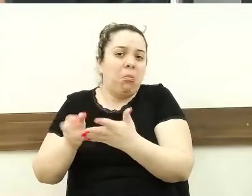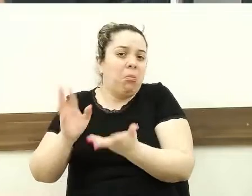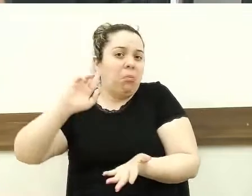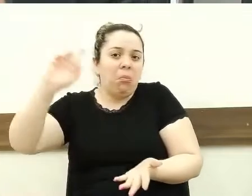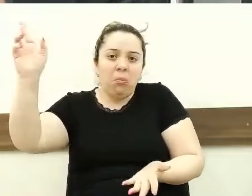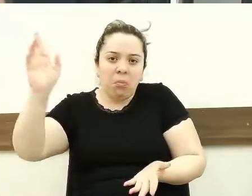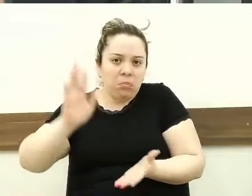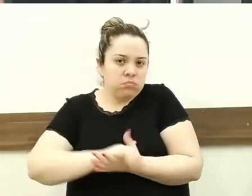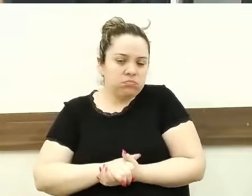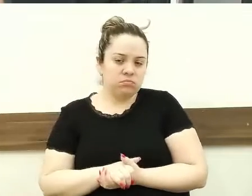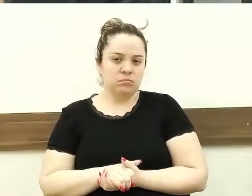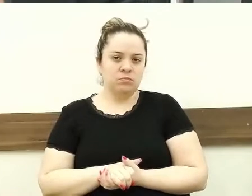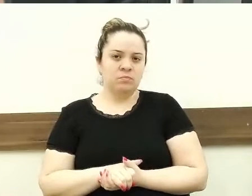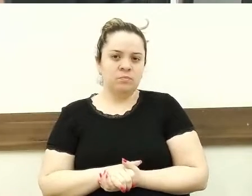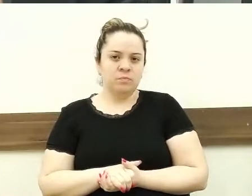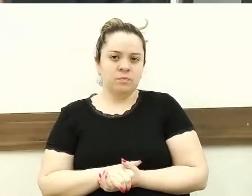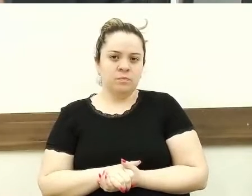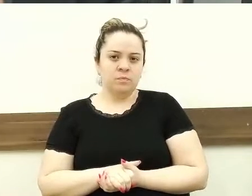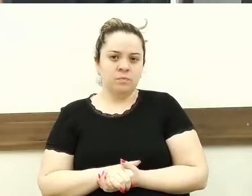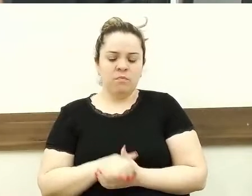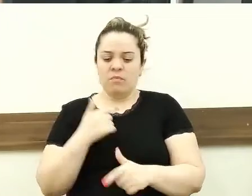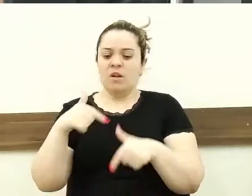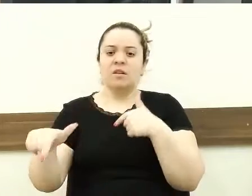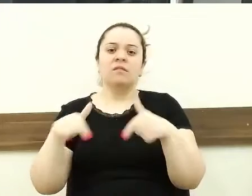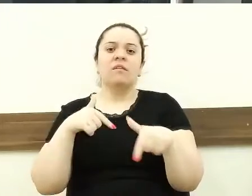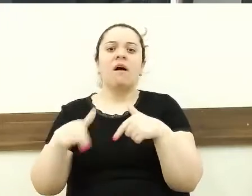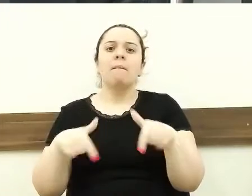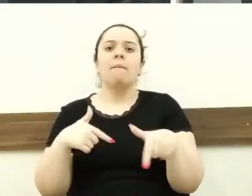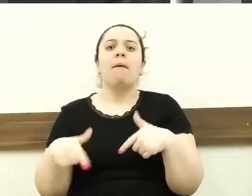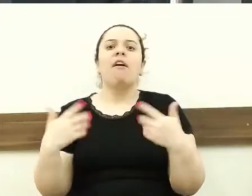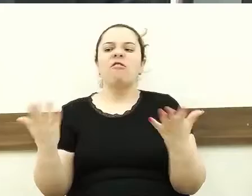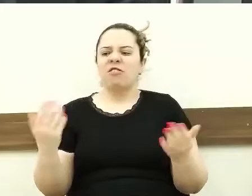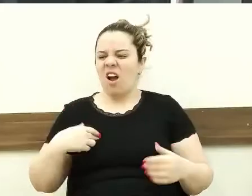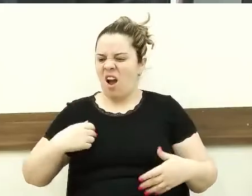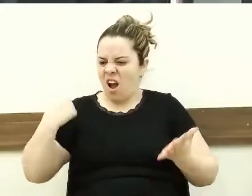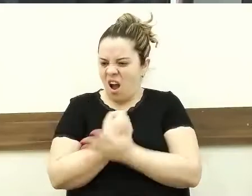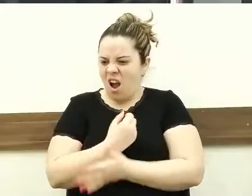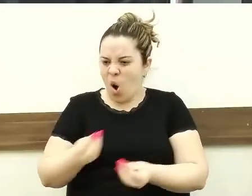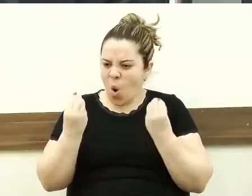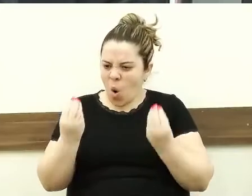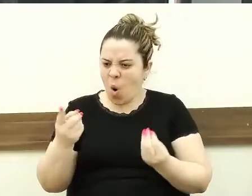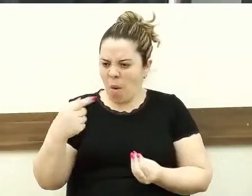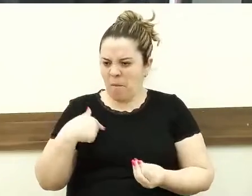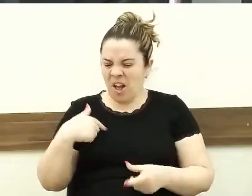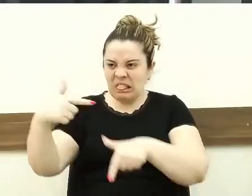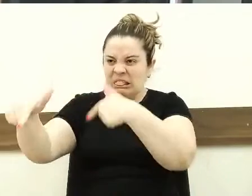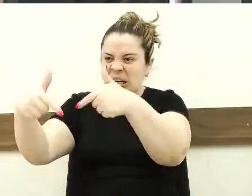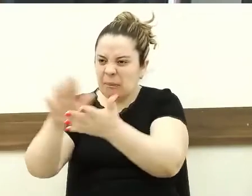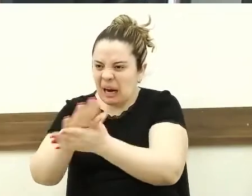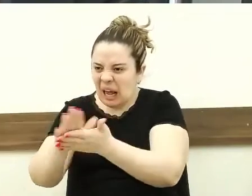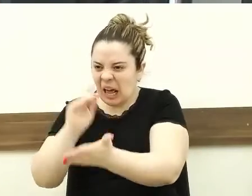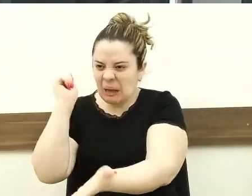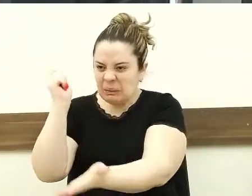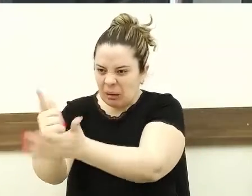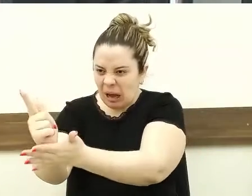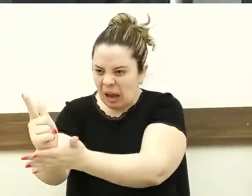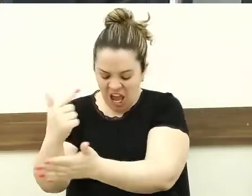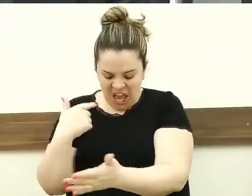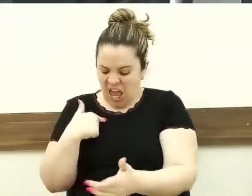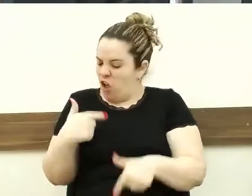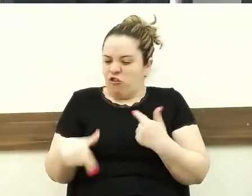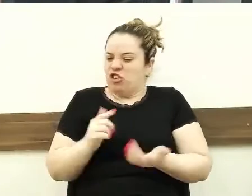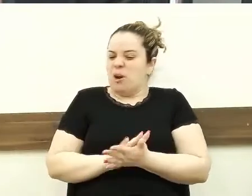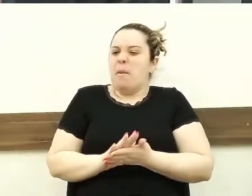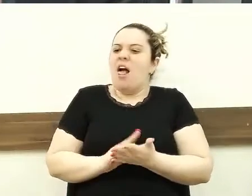costumam queimar, quem trabalha, por quê? Quem trabalha fica o vendido e fala, não vou fazer também. E vai criando aquela mania que